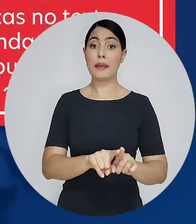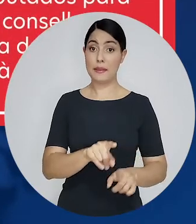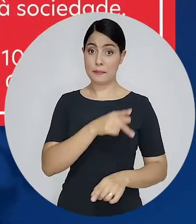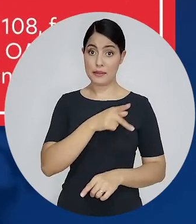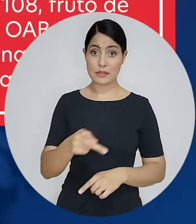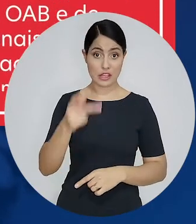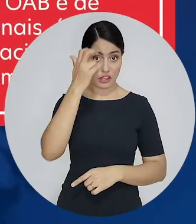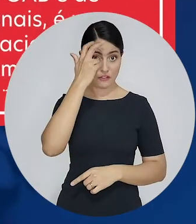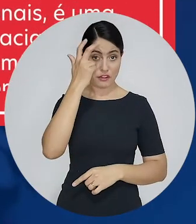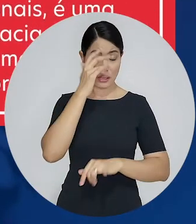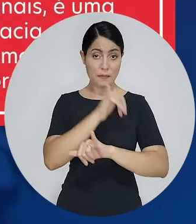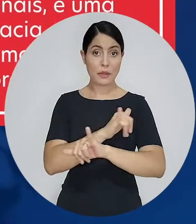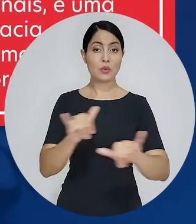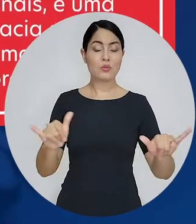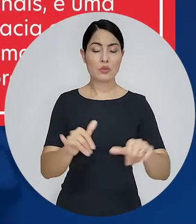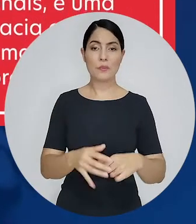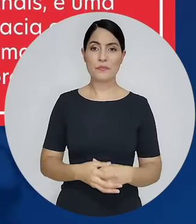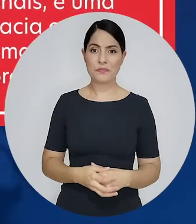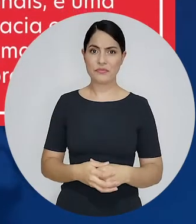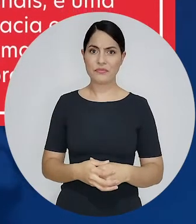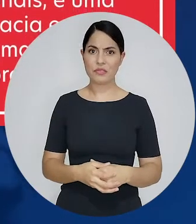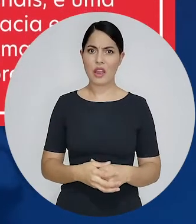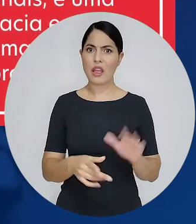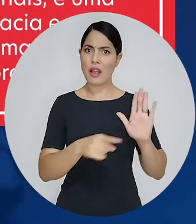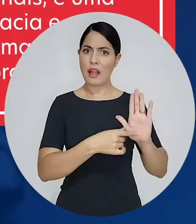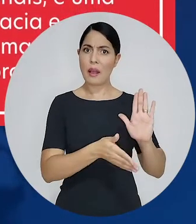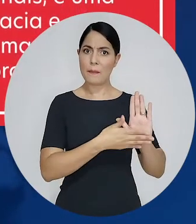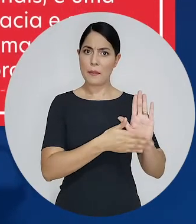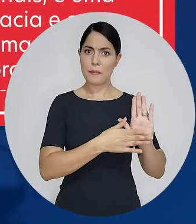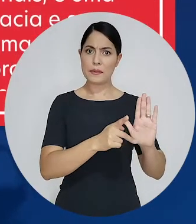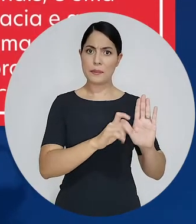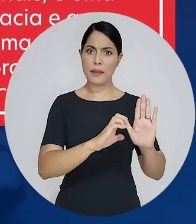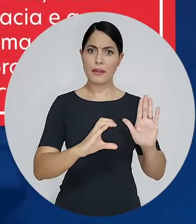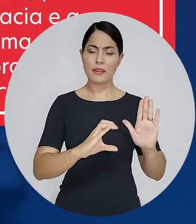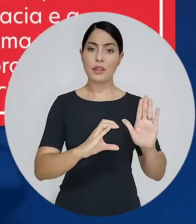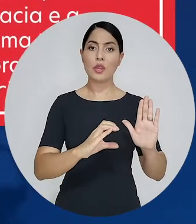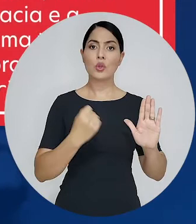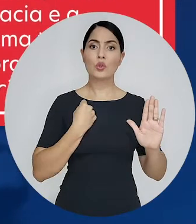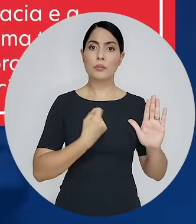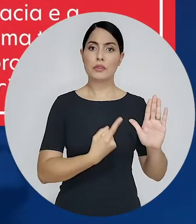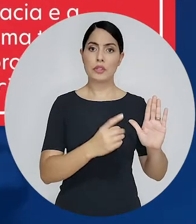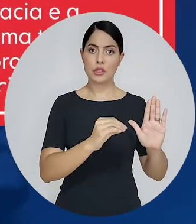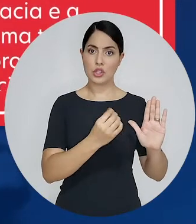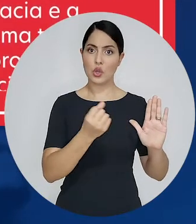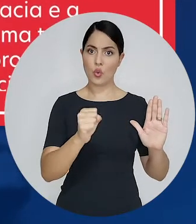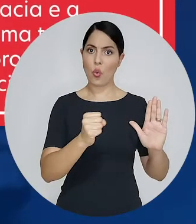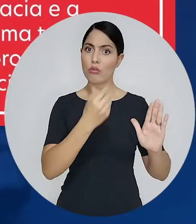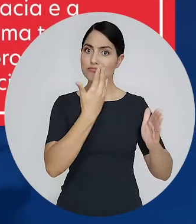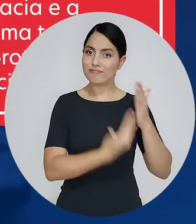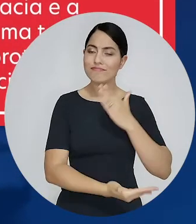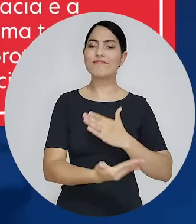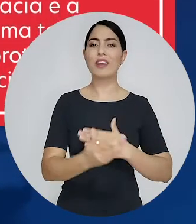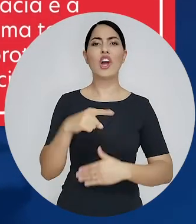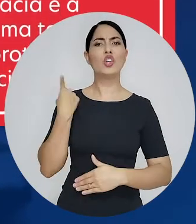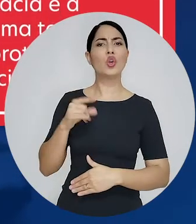Felipe Santa Cruz afirmou abre aspas que a derrota definitiva da PEC 108 fruto de uma grande mobilização